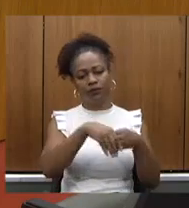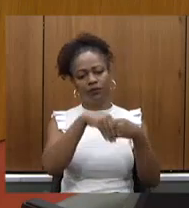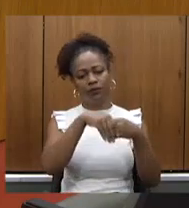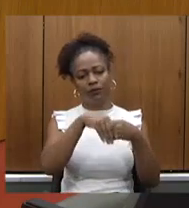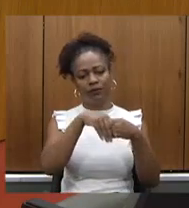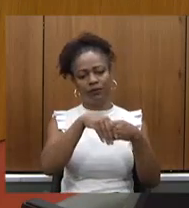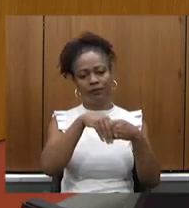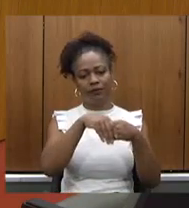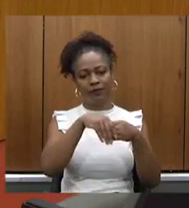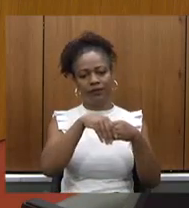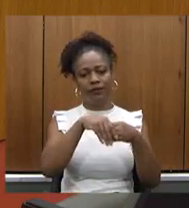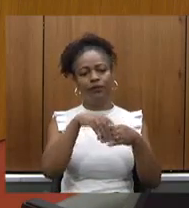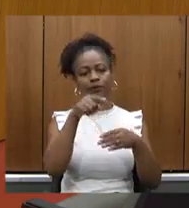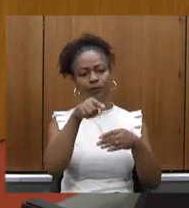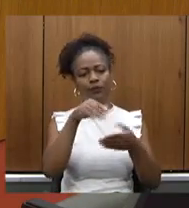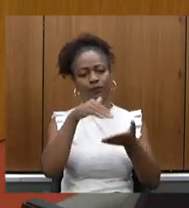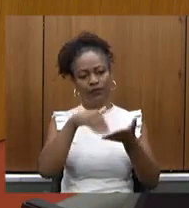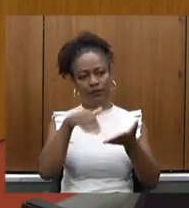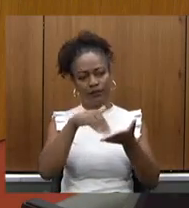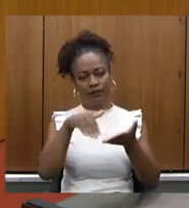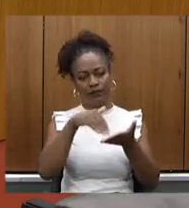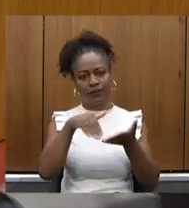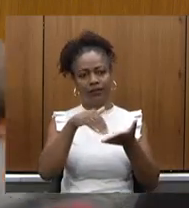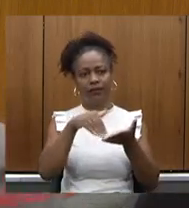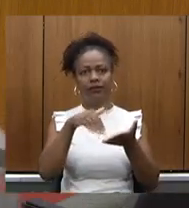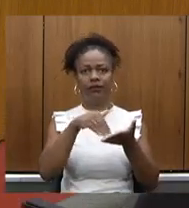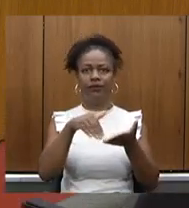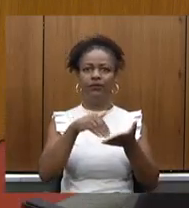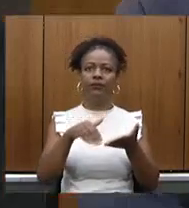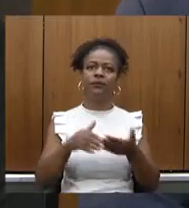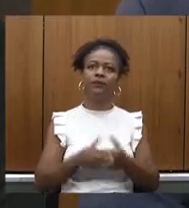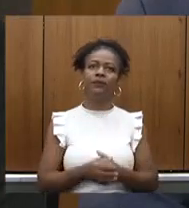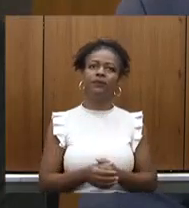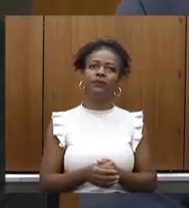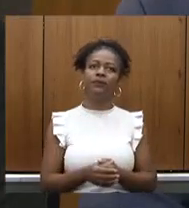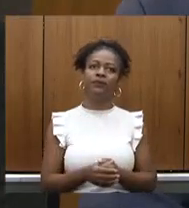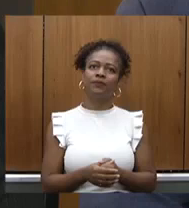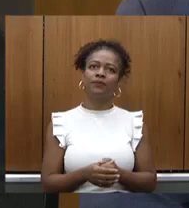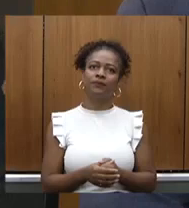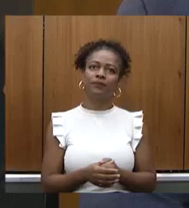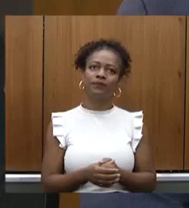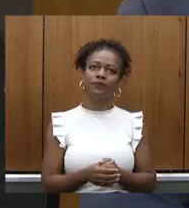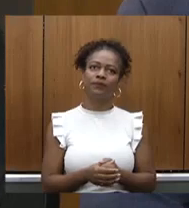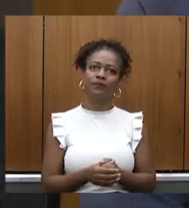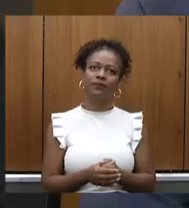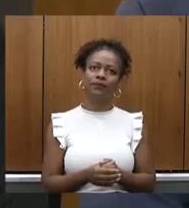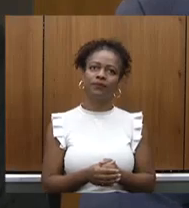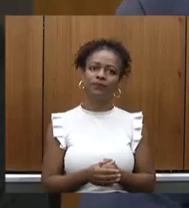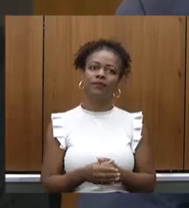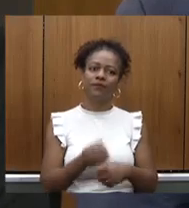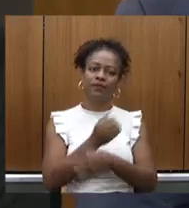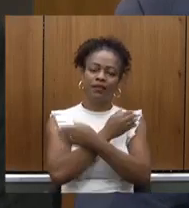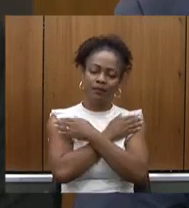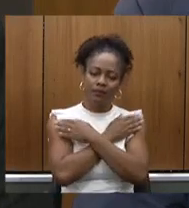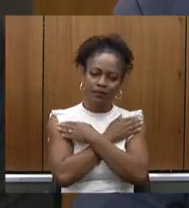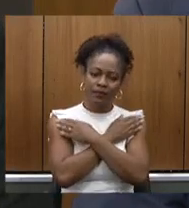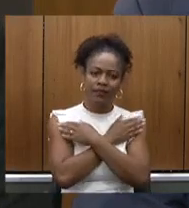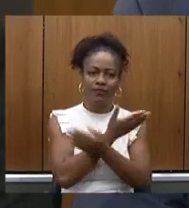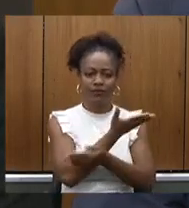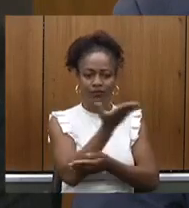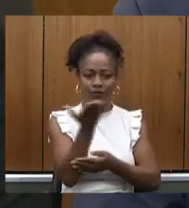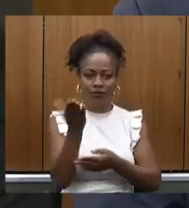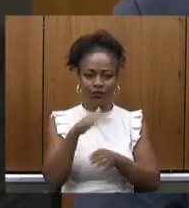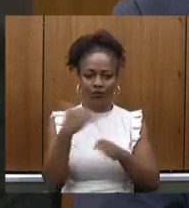muito especial o nosso secretário de saúde Fábio em seu nome deixo aqui um abraço a todos da sua